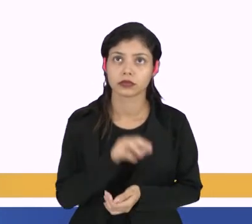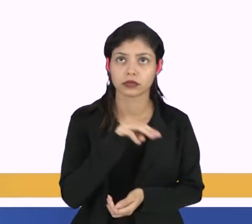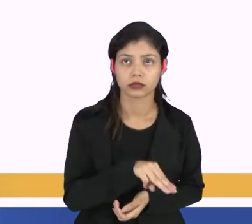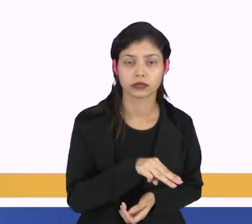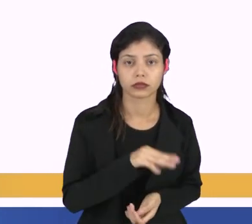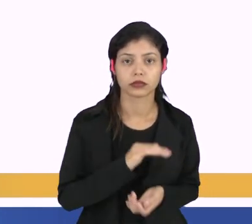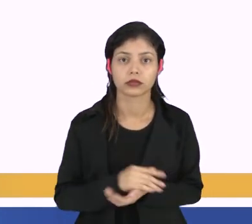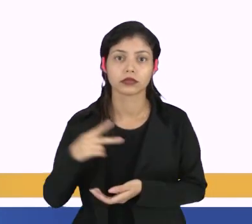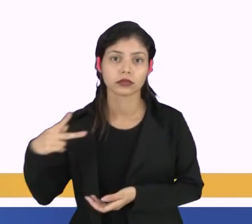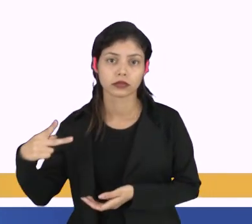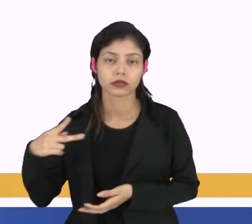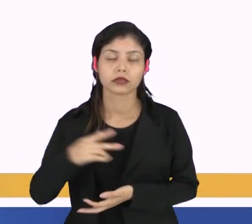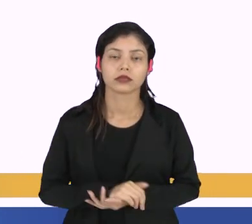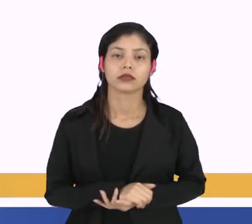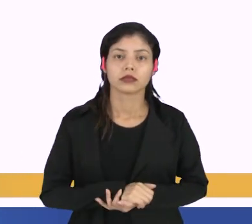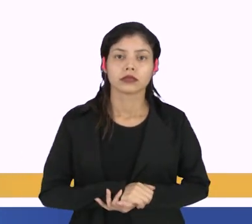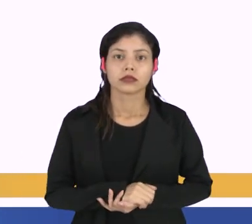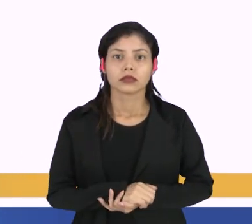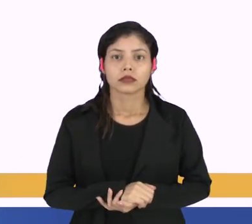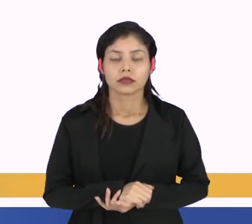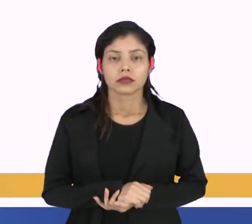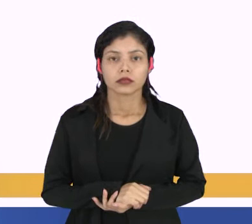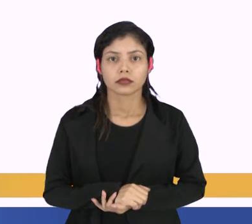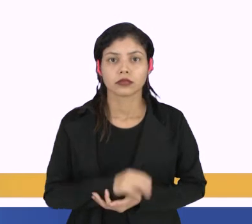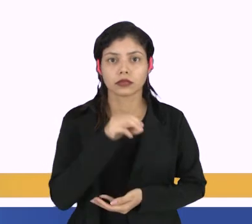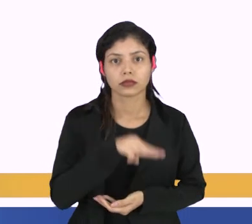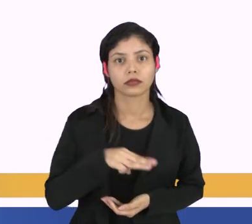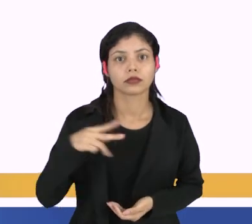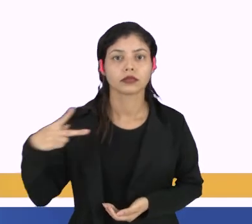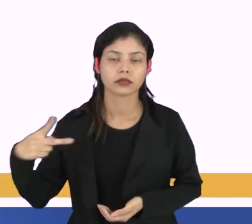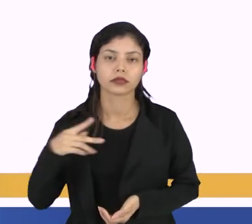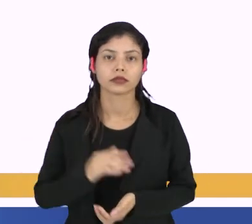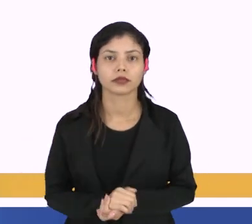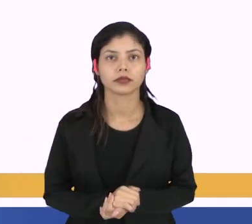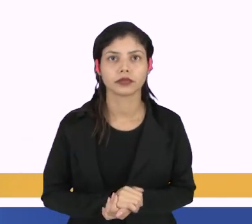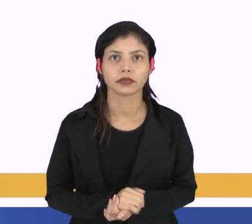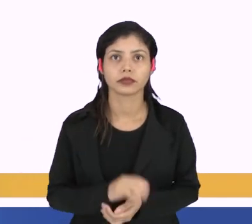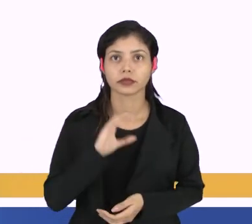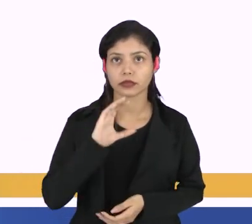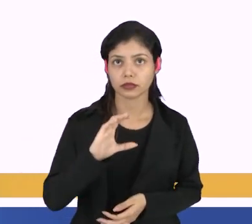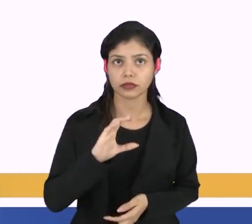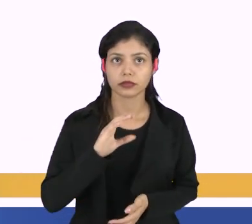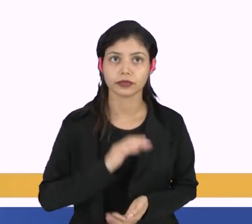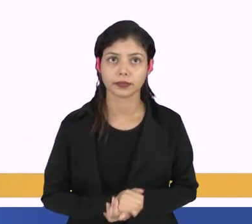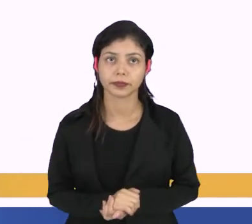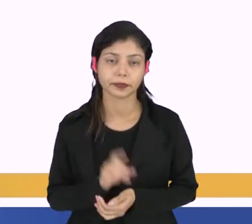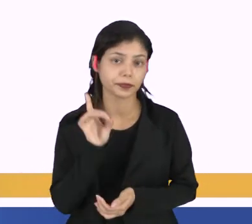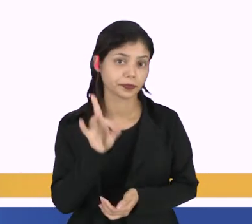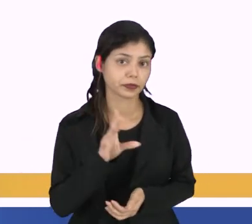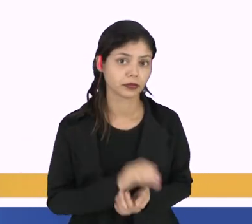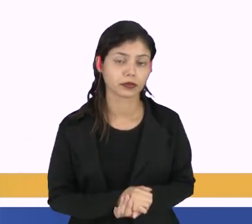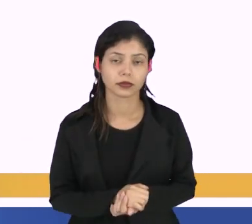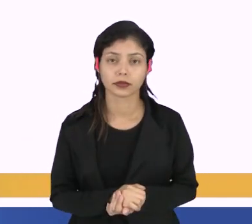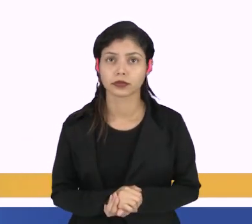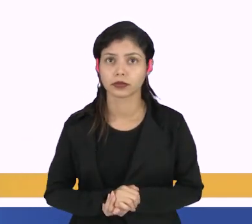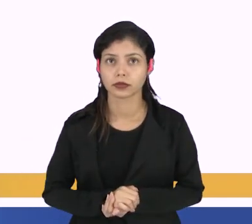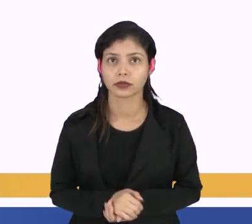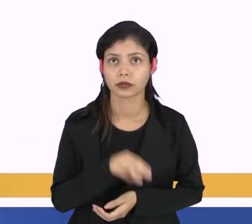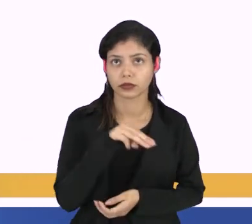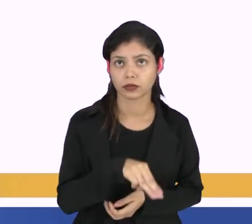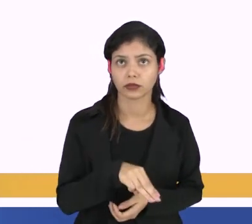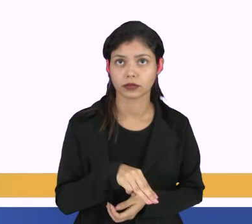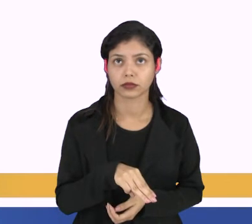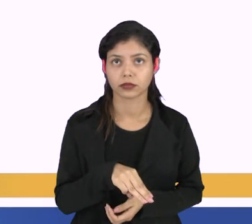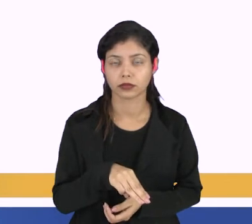M e o P. Então o produto de M por P é o tipo de C. Então basta eu pegar o